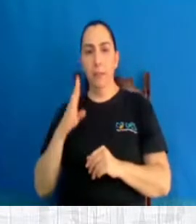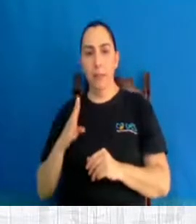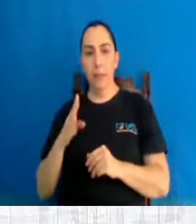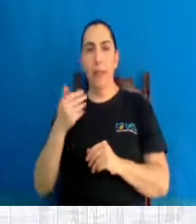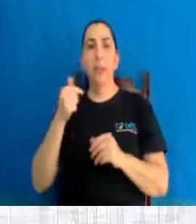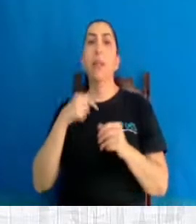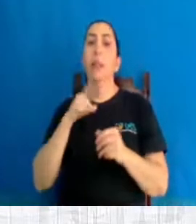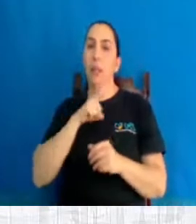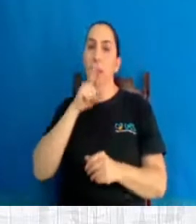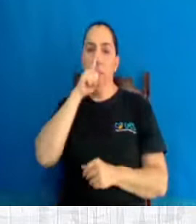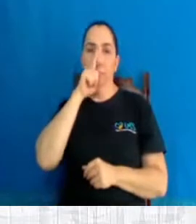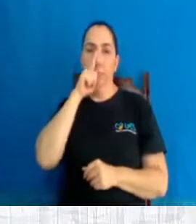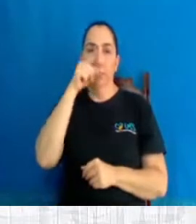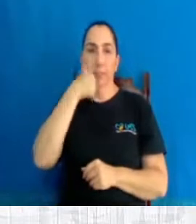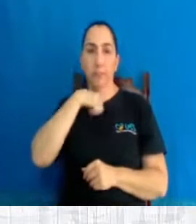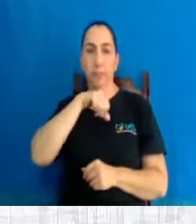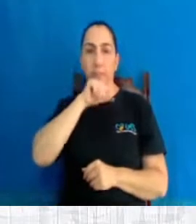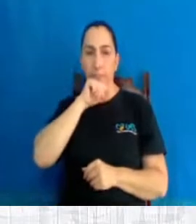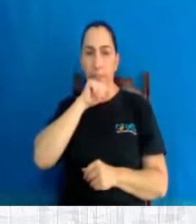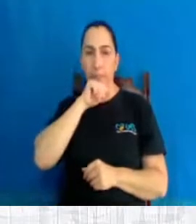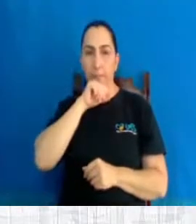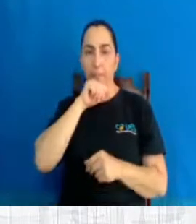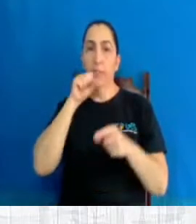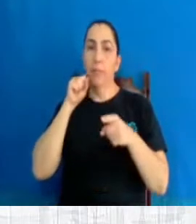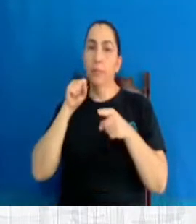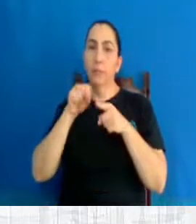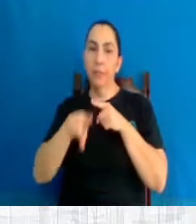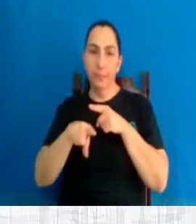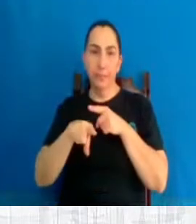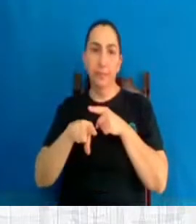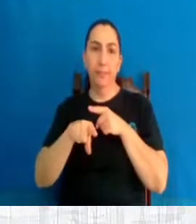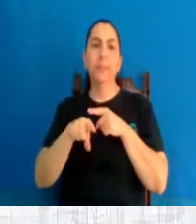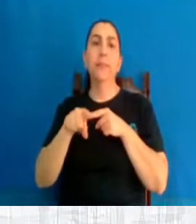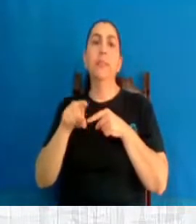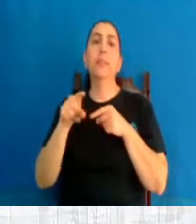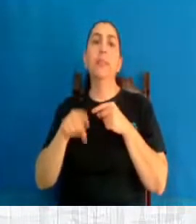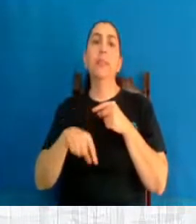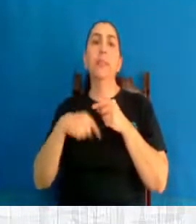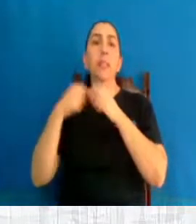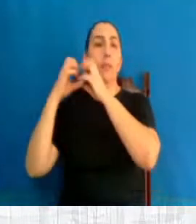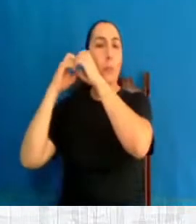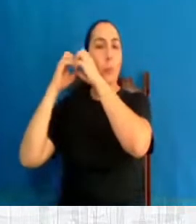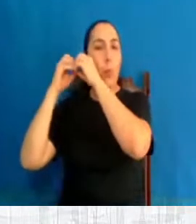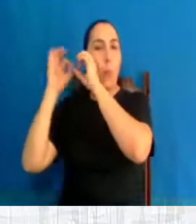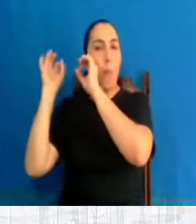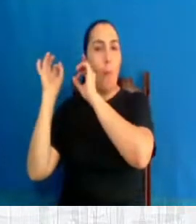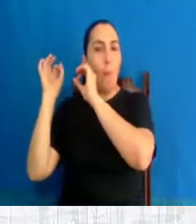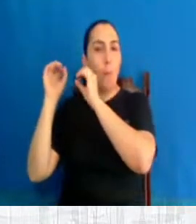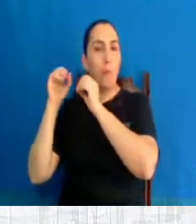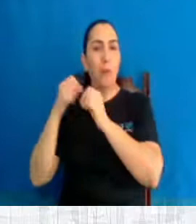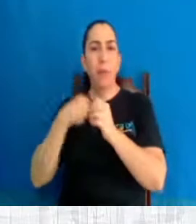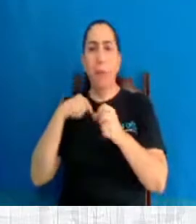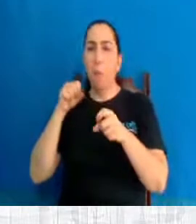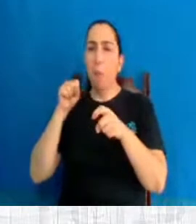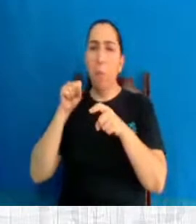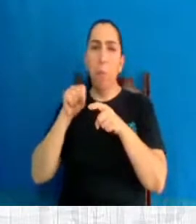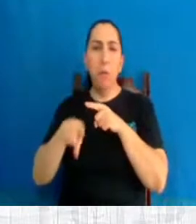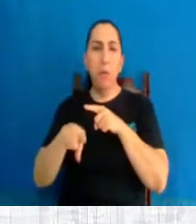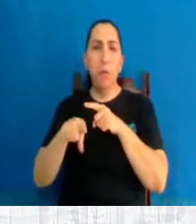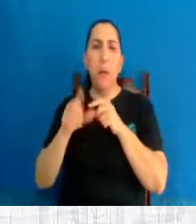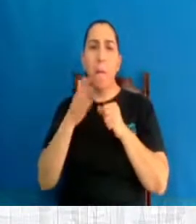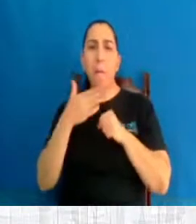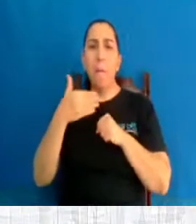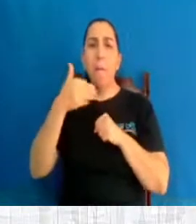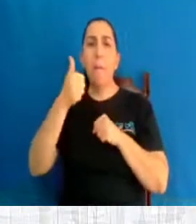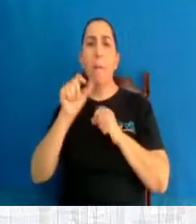para a mãe, estupro e após o STF, legislar no STF. Mas estupro, será que não seria melhor